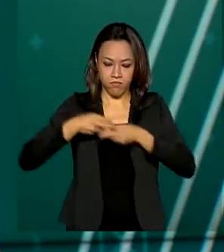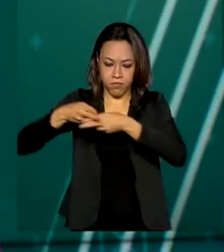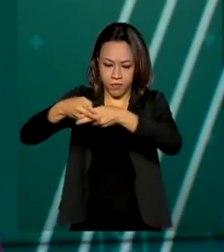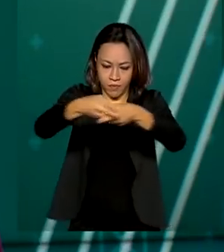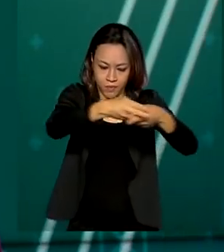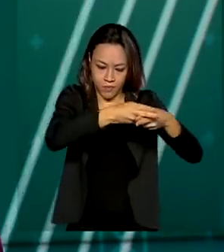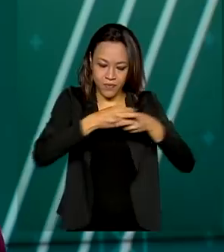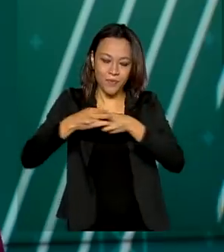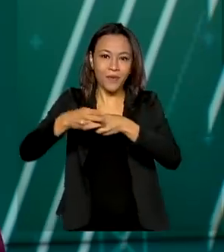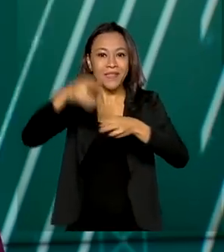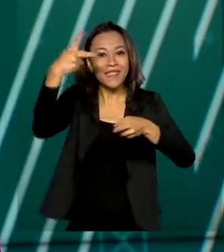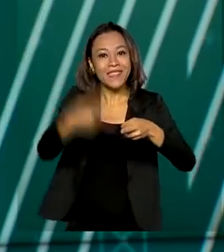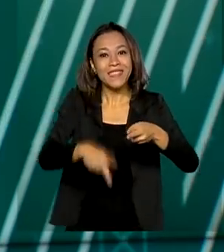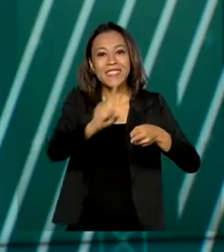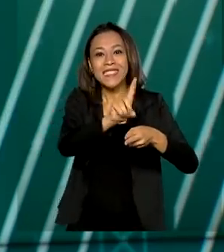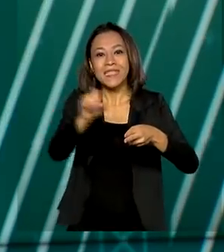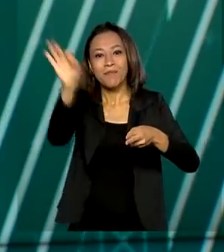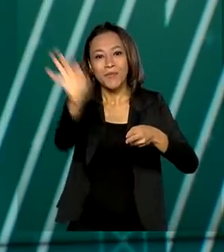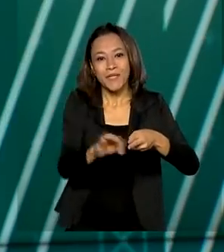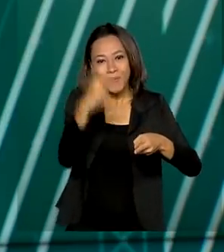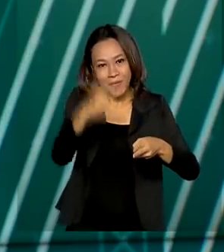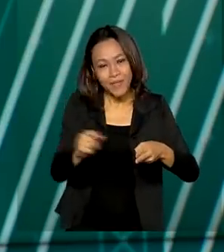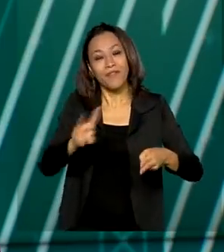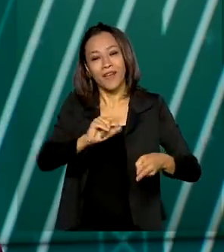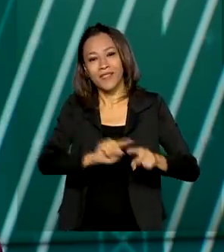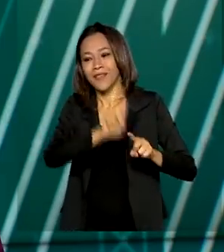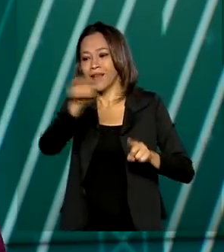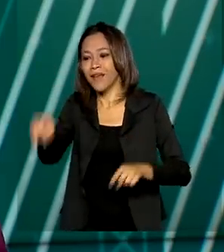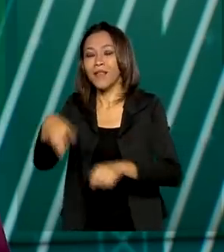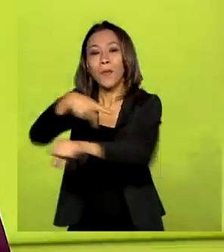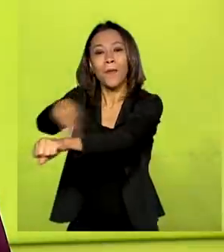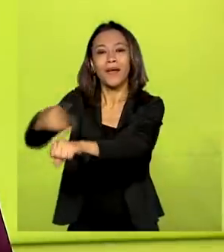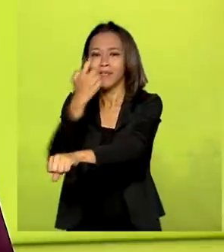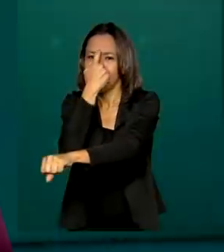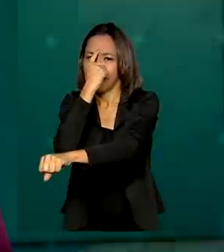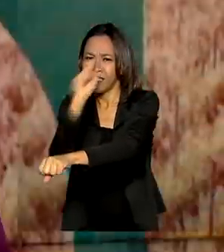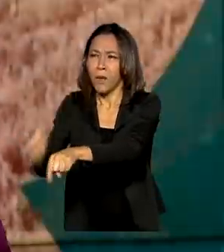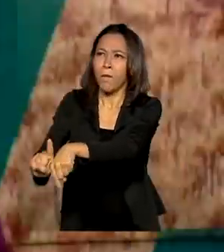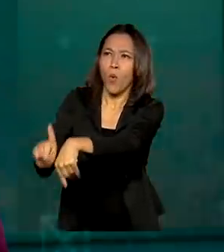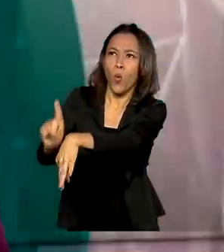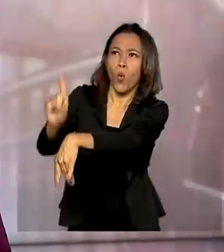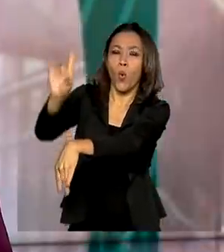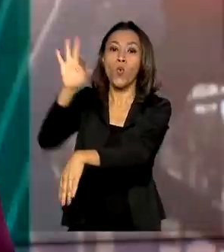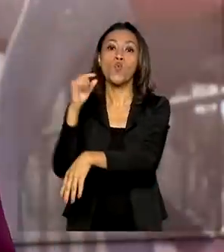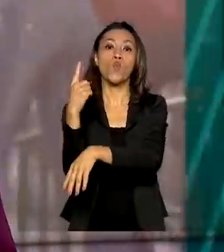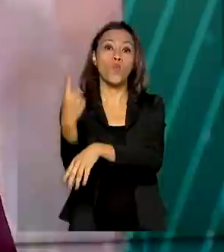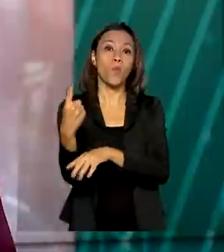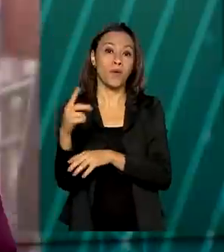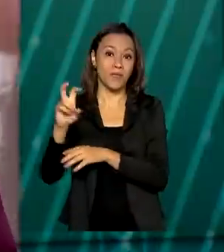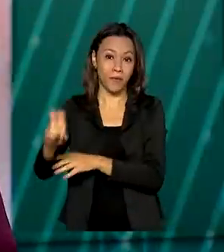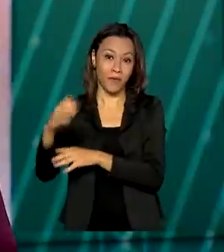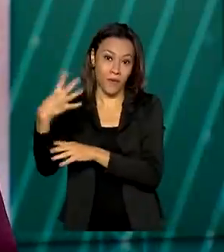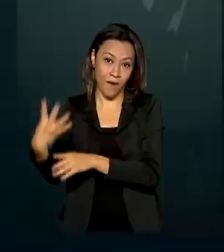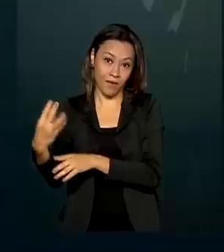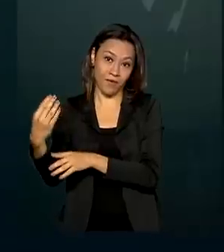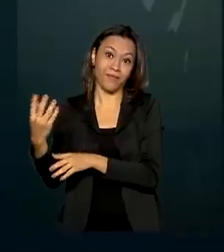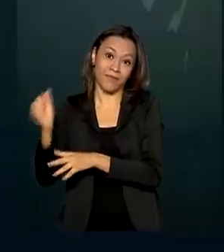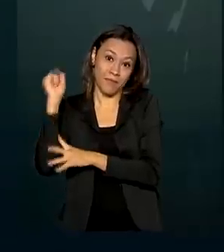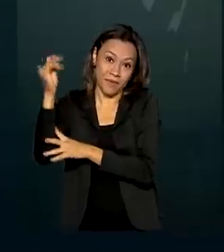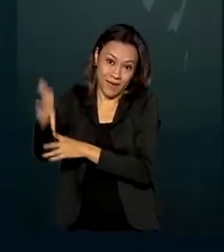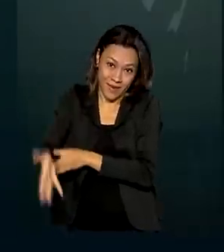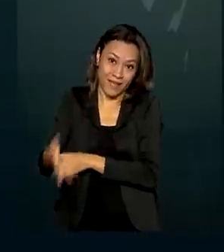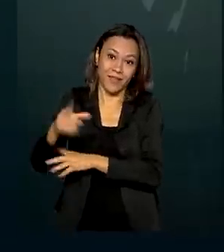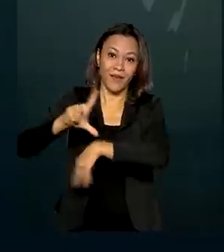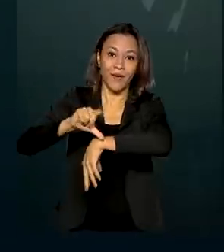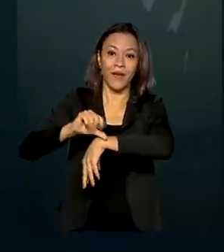% brasileiro, será lançado da Índia neste domingo, a 1h54 da manhã, horário de Brasília. A